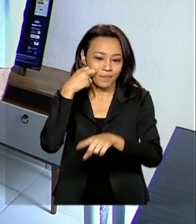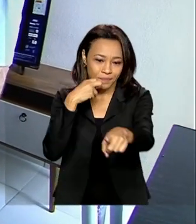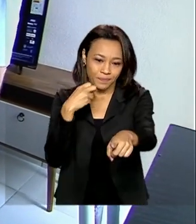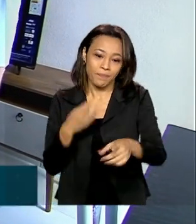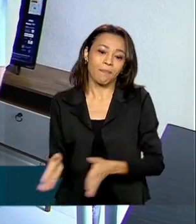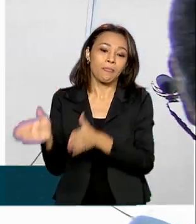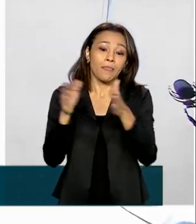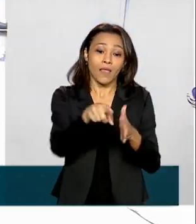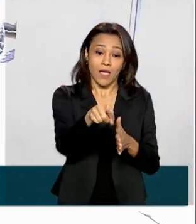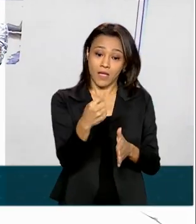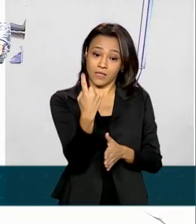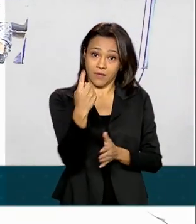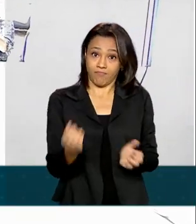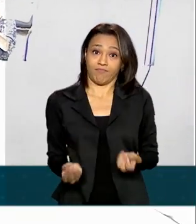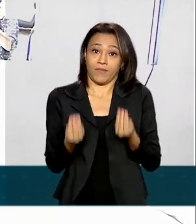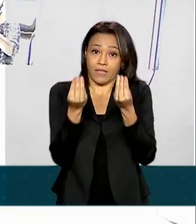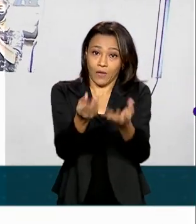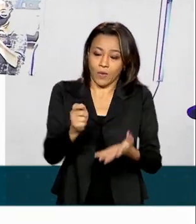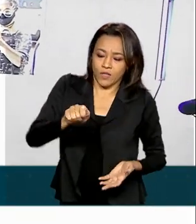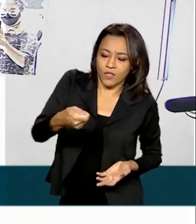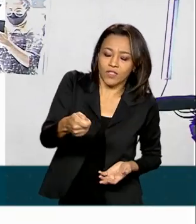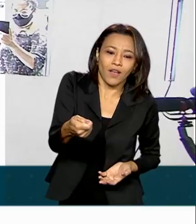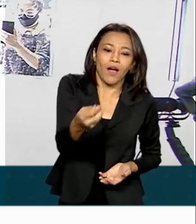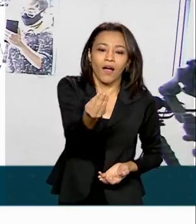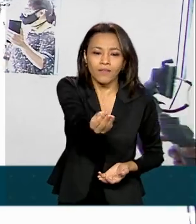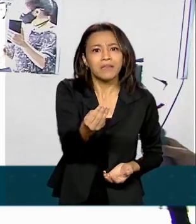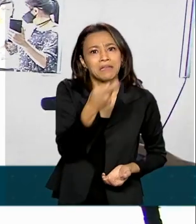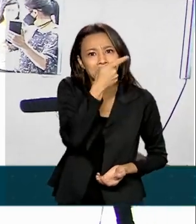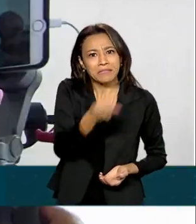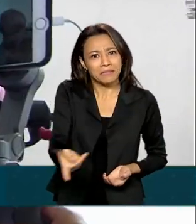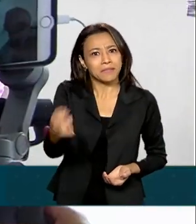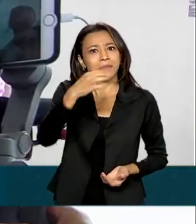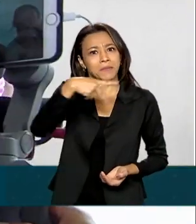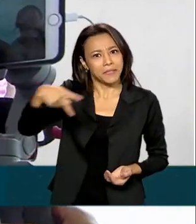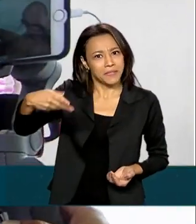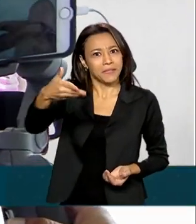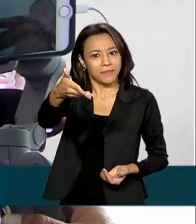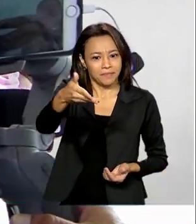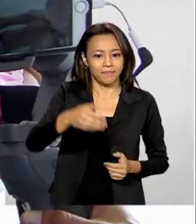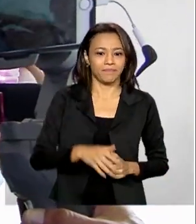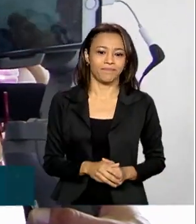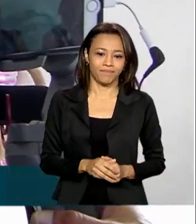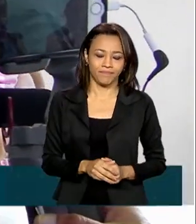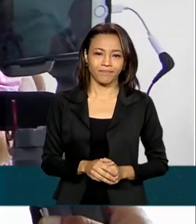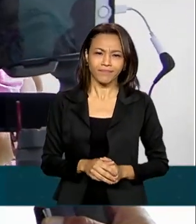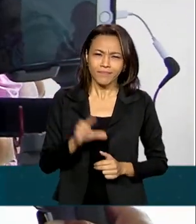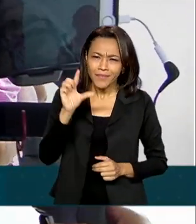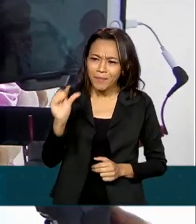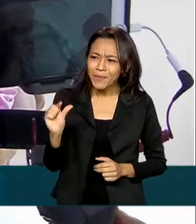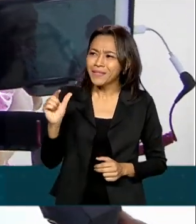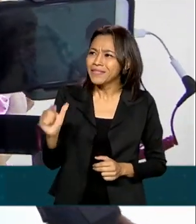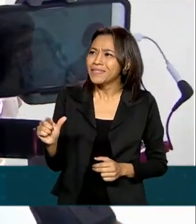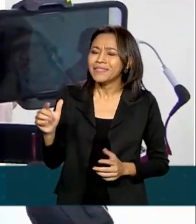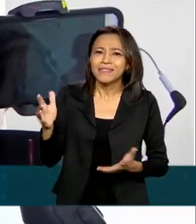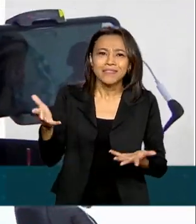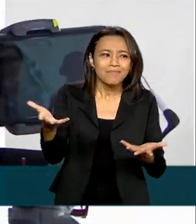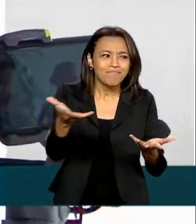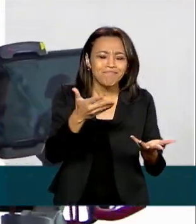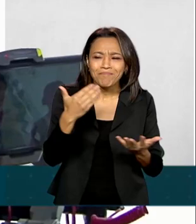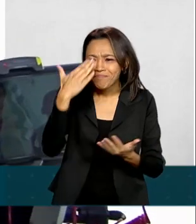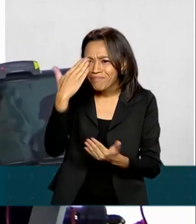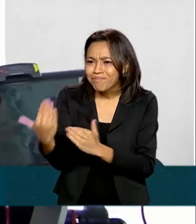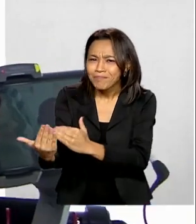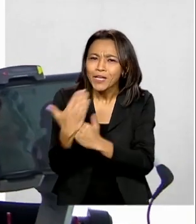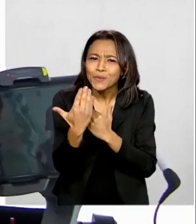um deles o da Janaína, que recebeu as chaves e a visita do próprio presidente. A cada um, cada pouquinho que ajudou, a cada um que ajudou,